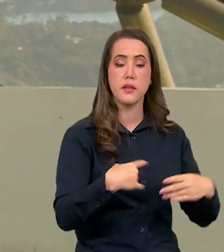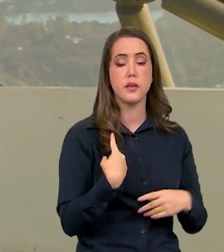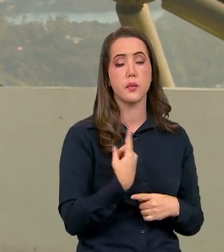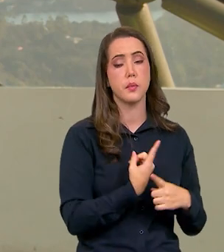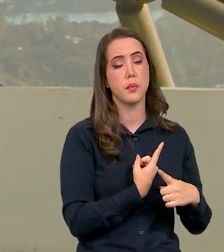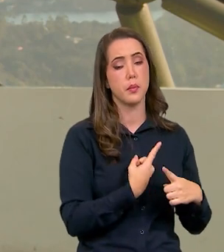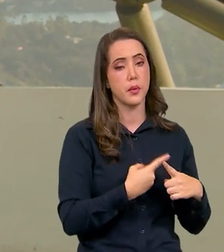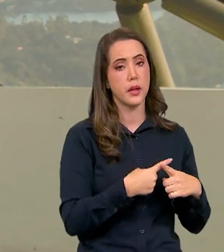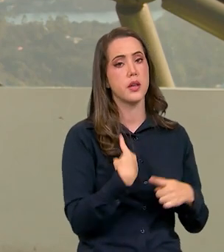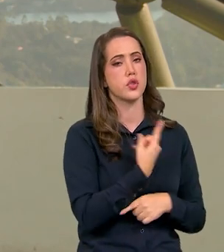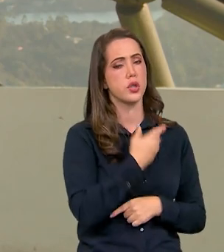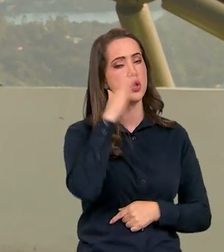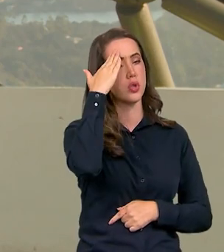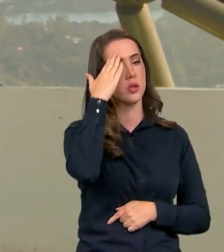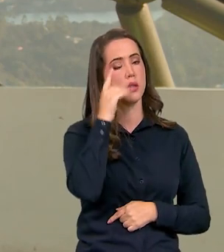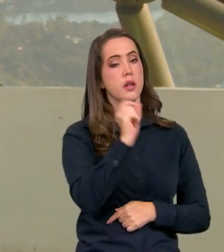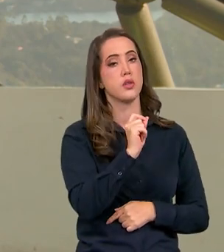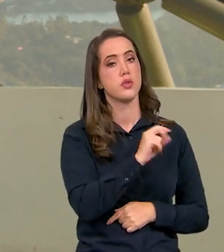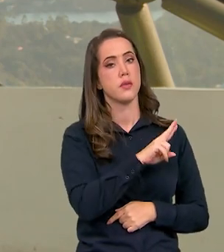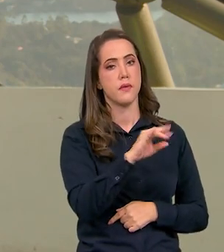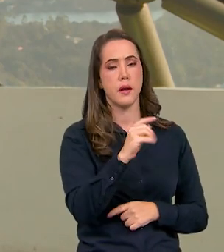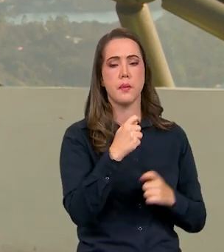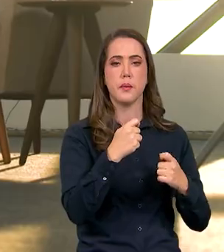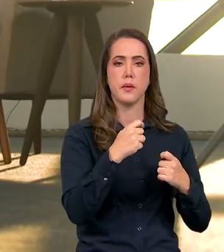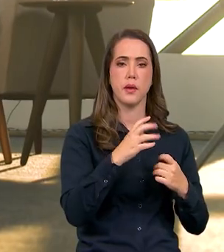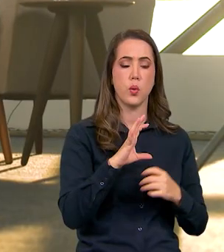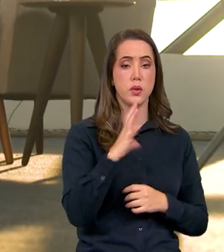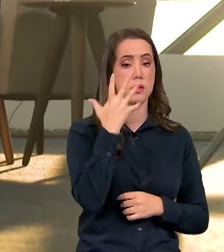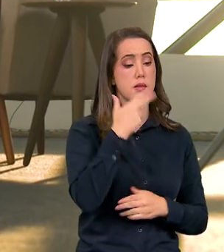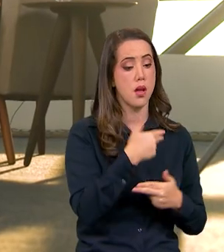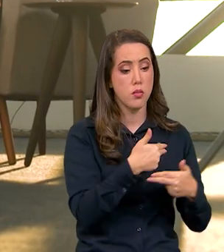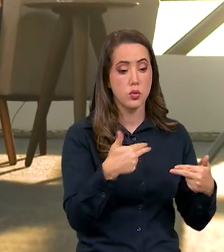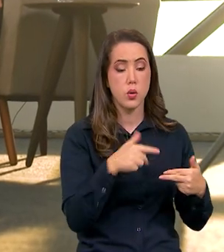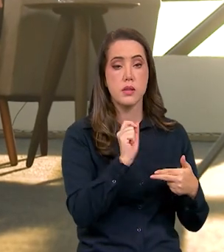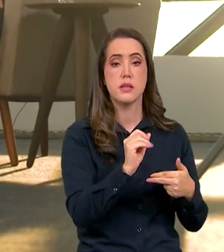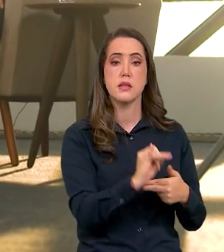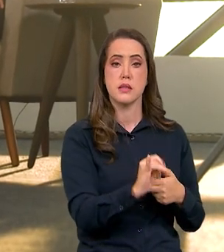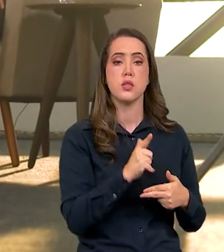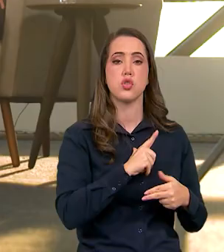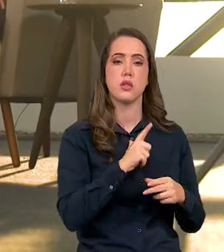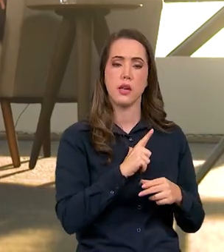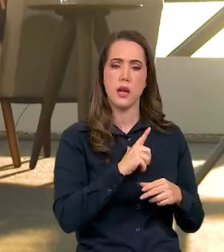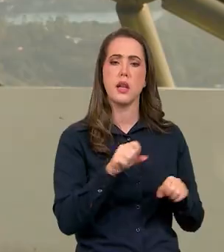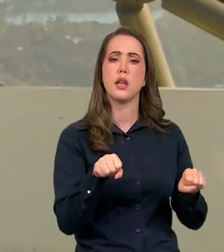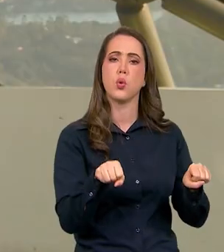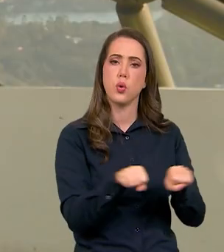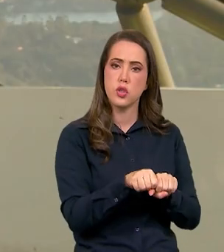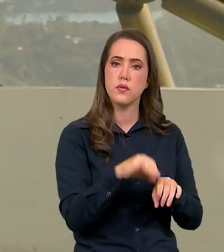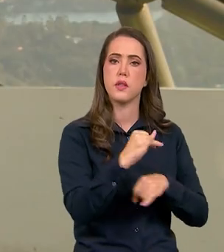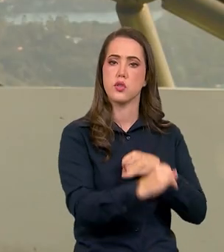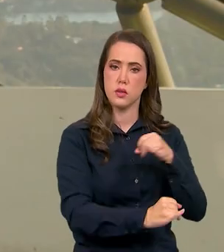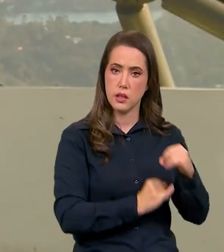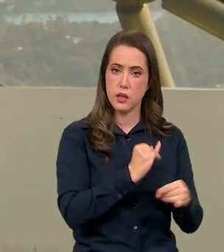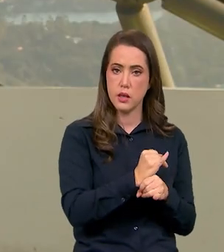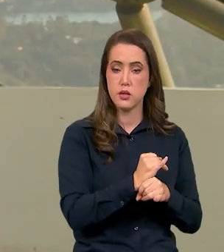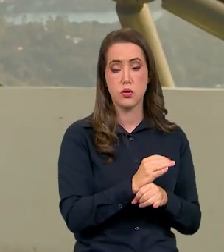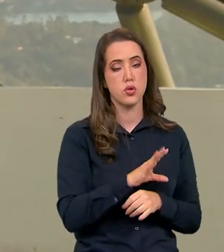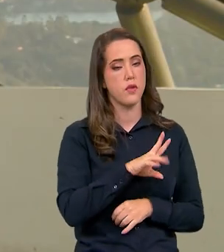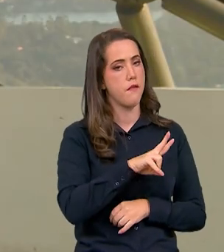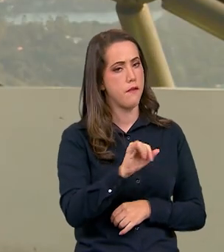entendemos que as coisas só vão acontecer no governo se tiver conectividade, só vão evoluir,